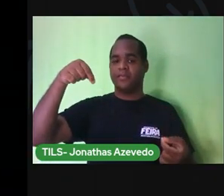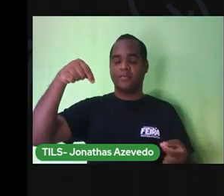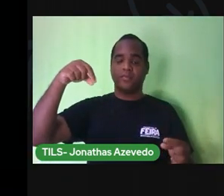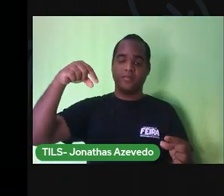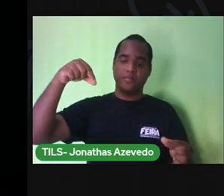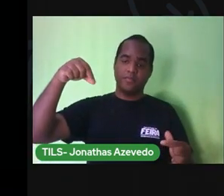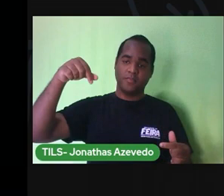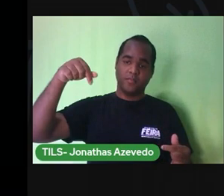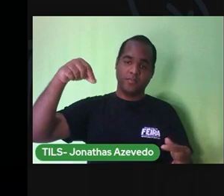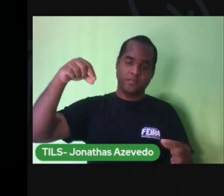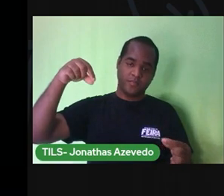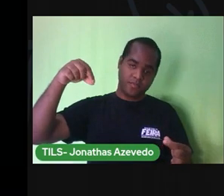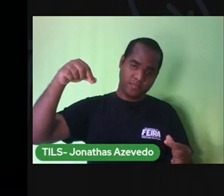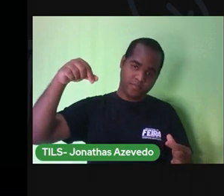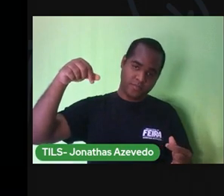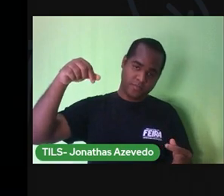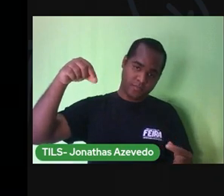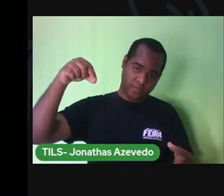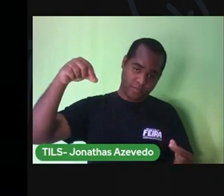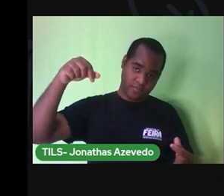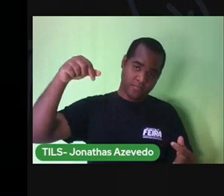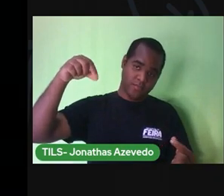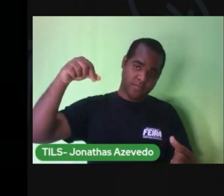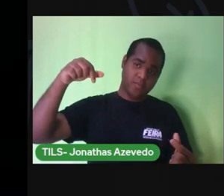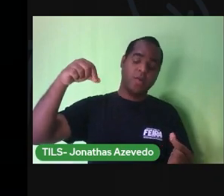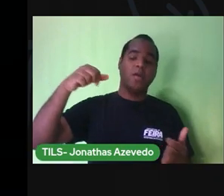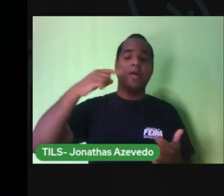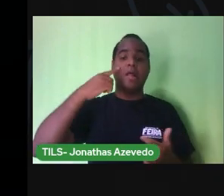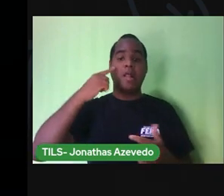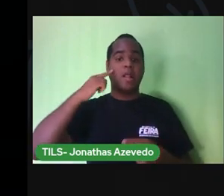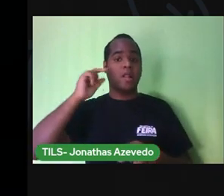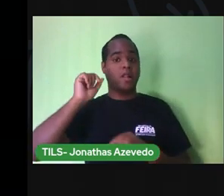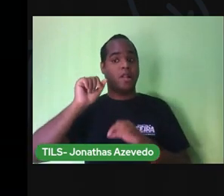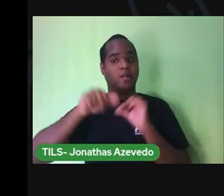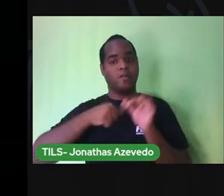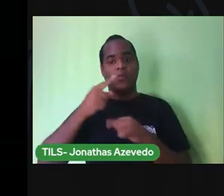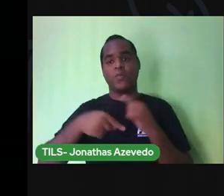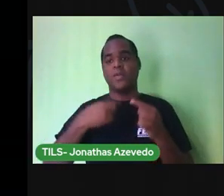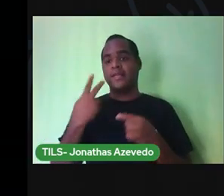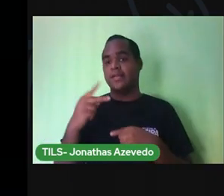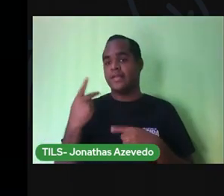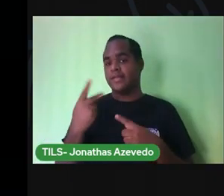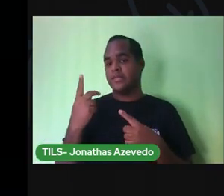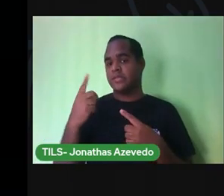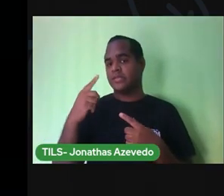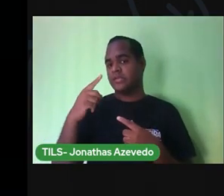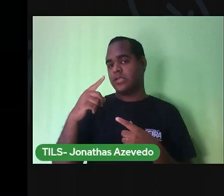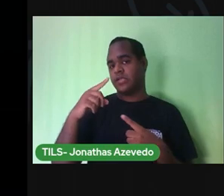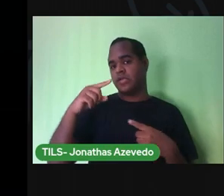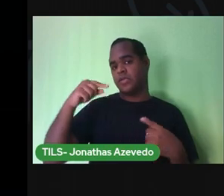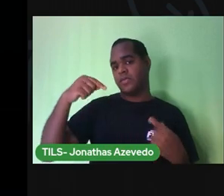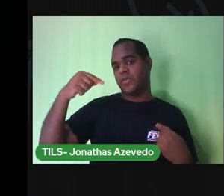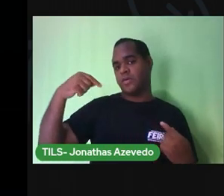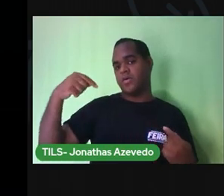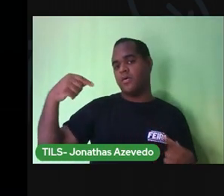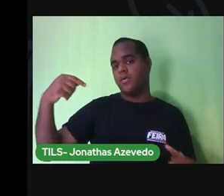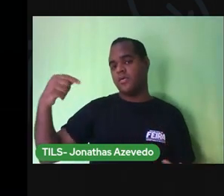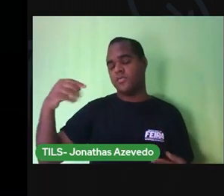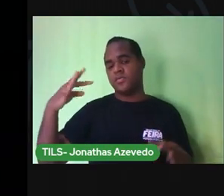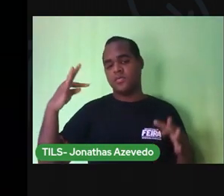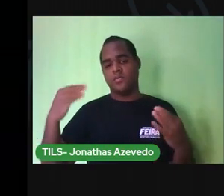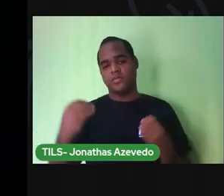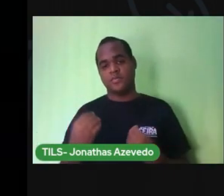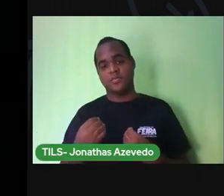Durante todo o dia. Quando a terra completa essa volta todinha,